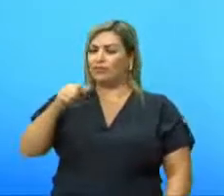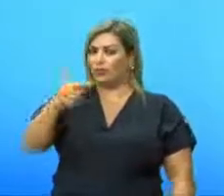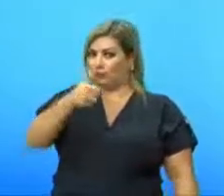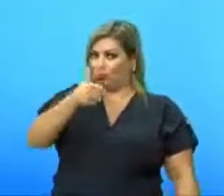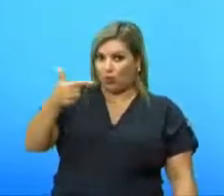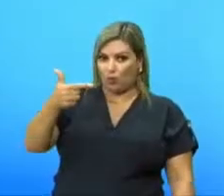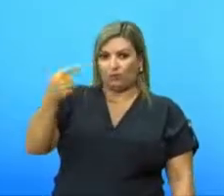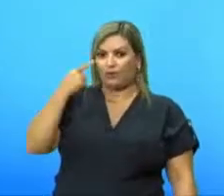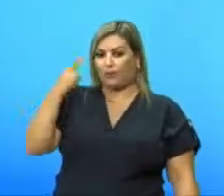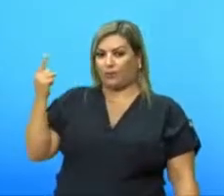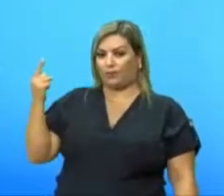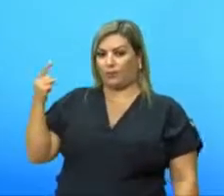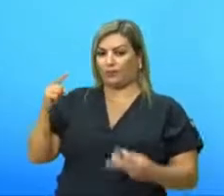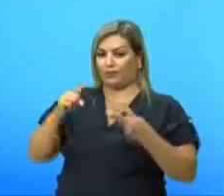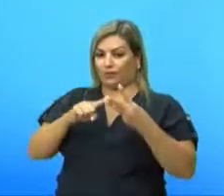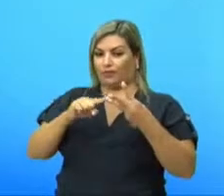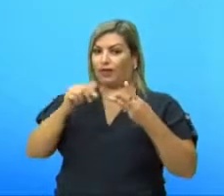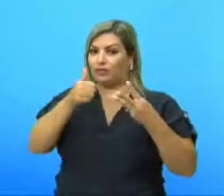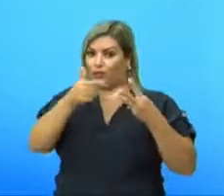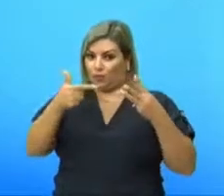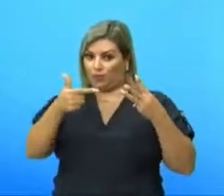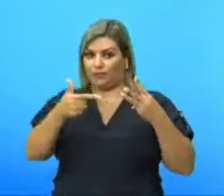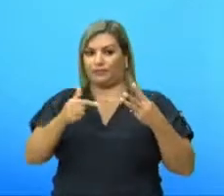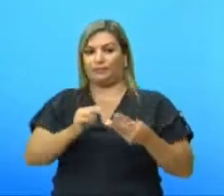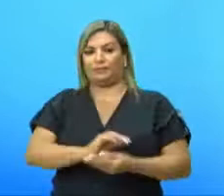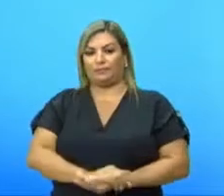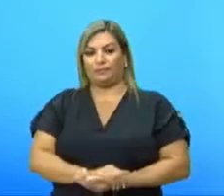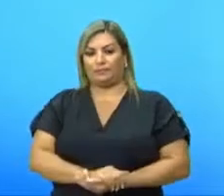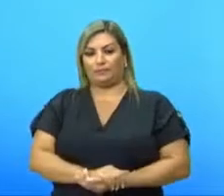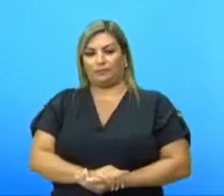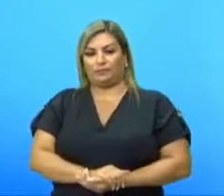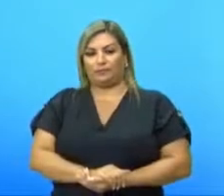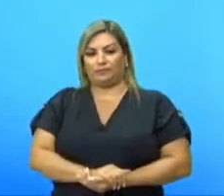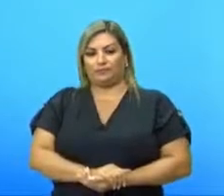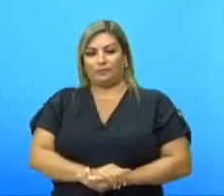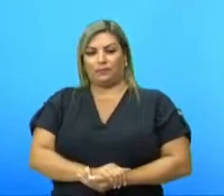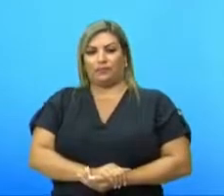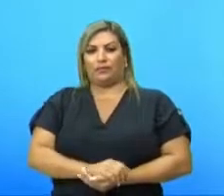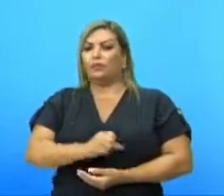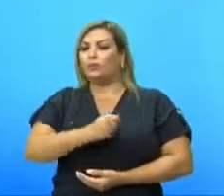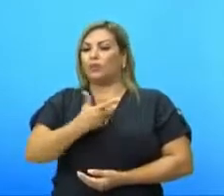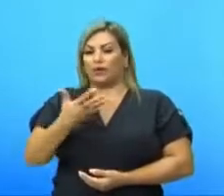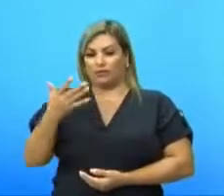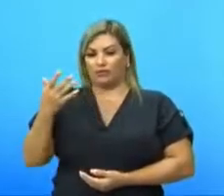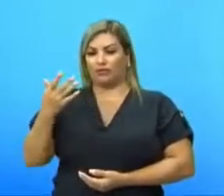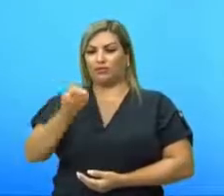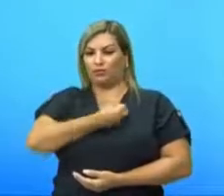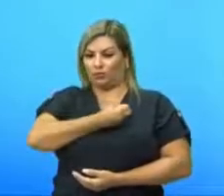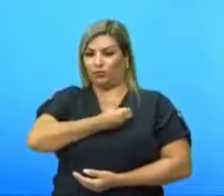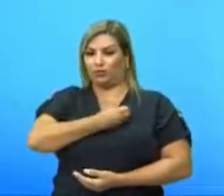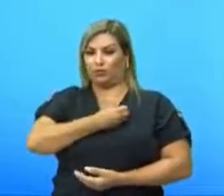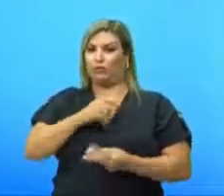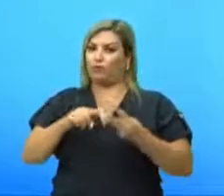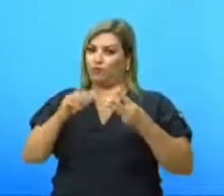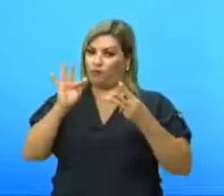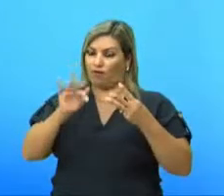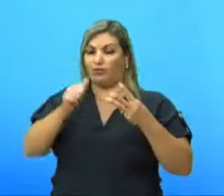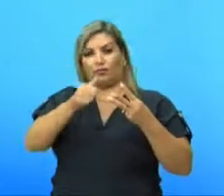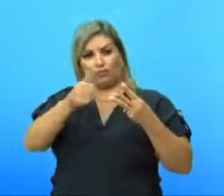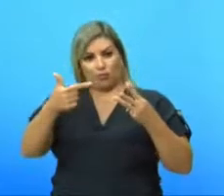Doze. Tá aqui. Eu coloco no lugar do F, que é face, a quantidade de faces.